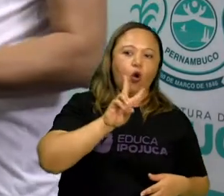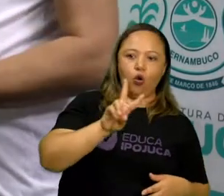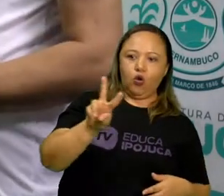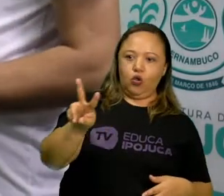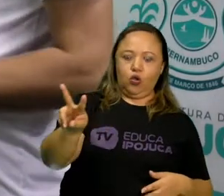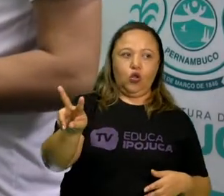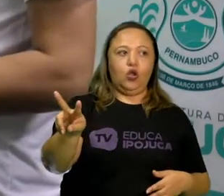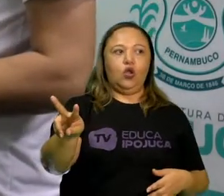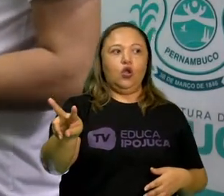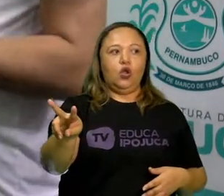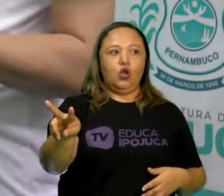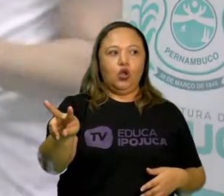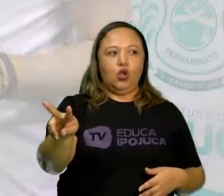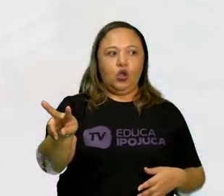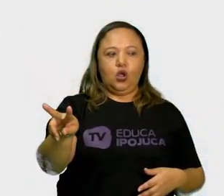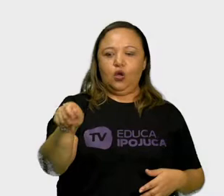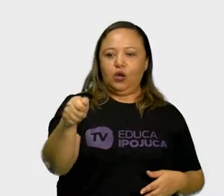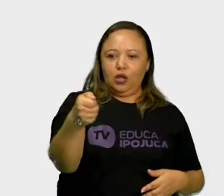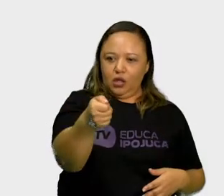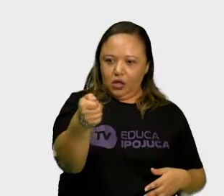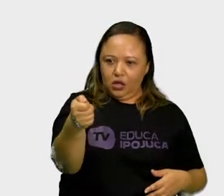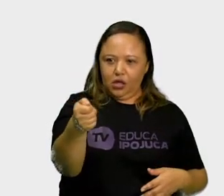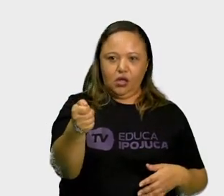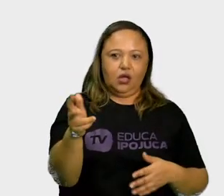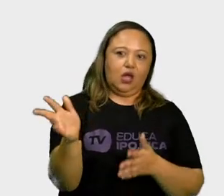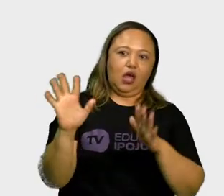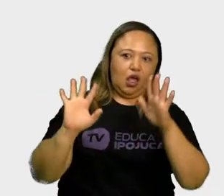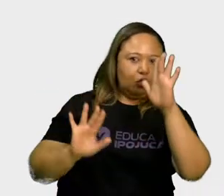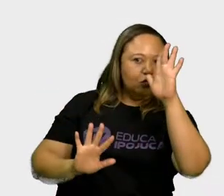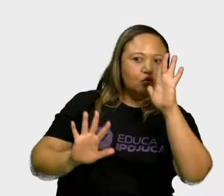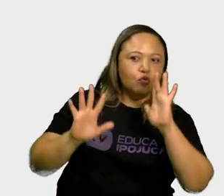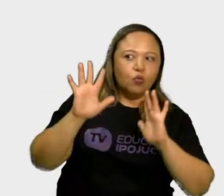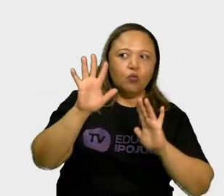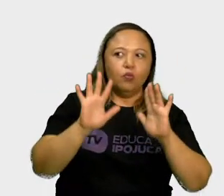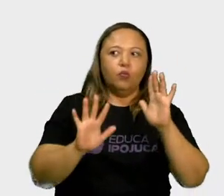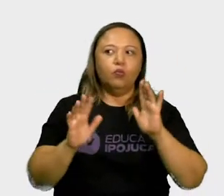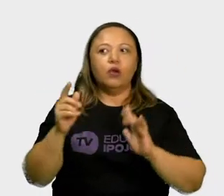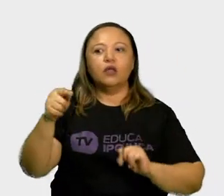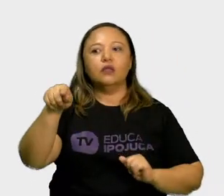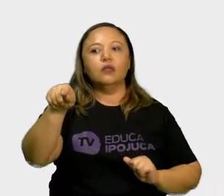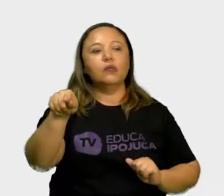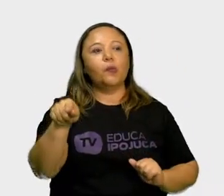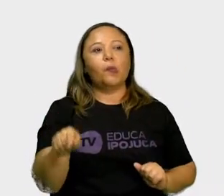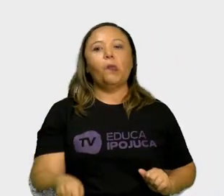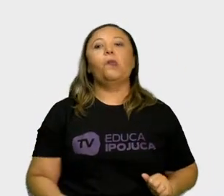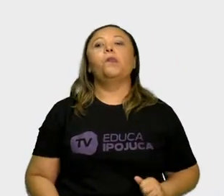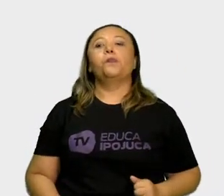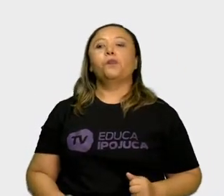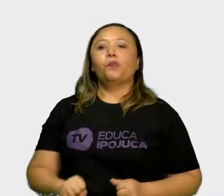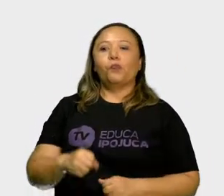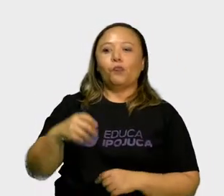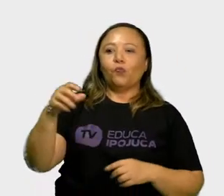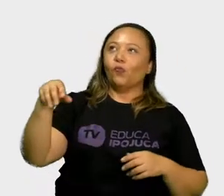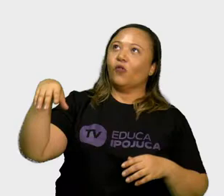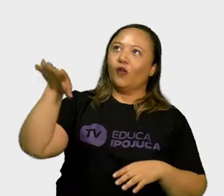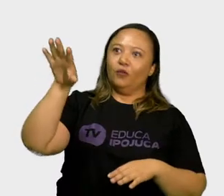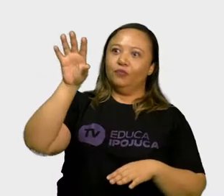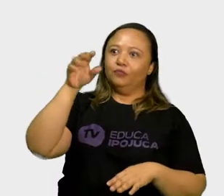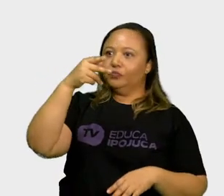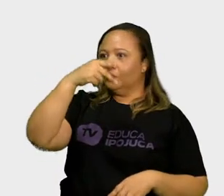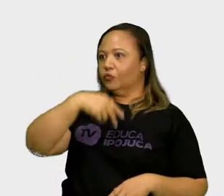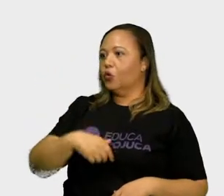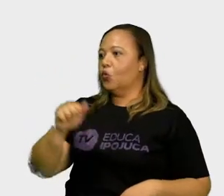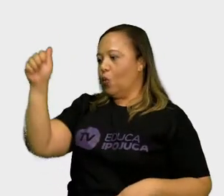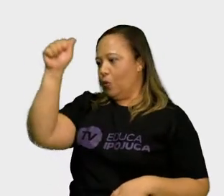Dá um close aí, câmera, para o pessoal ver, bem bacana. Olha aí, está vendo só? As sombras sendo projetadas pelo sombrista